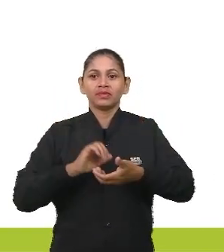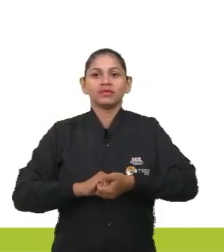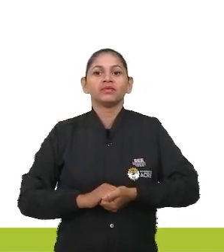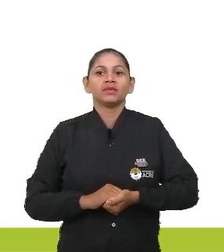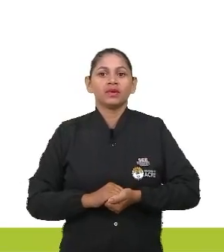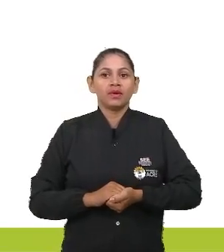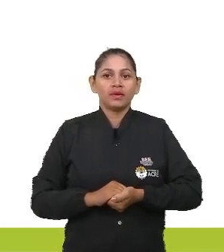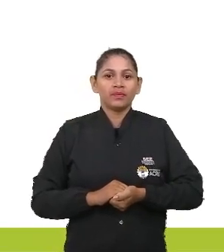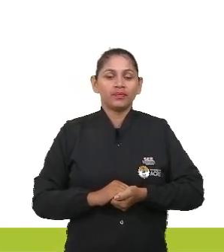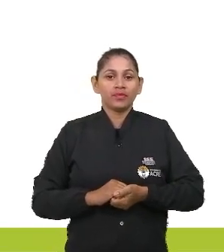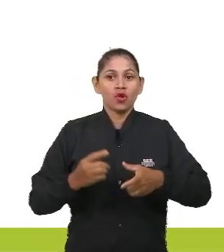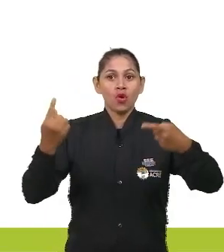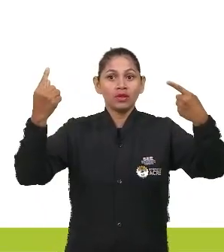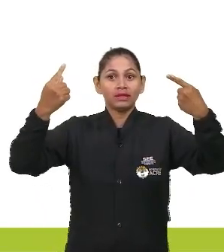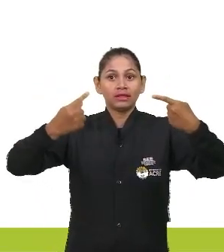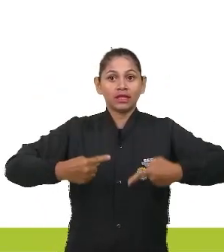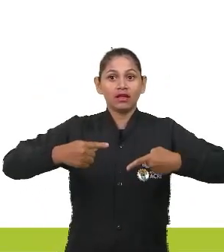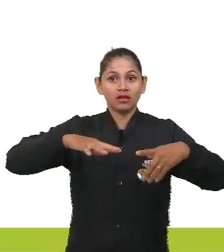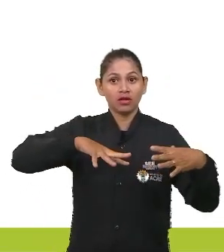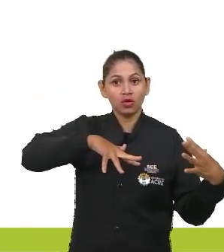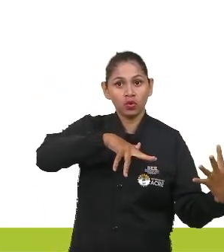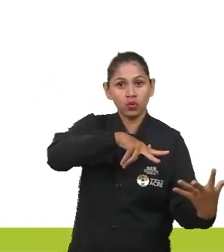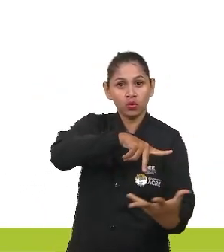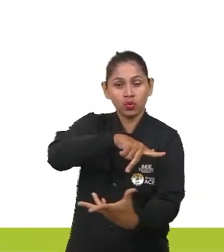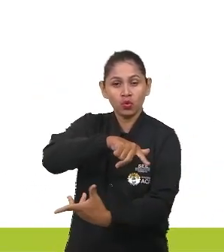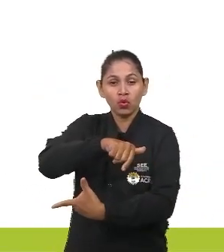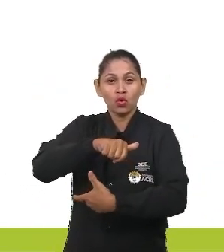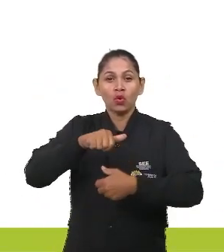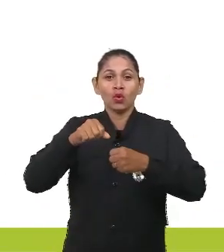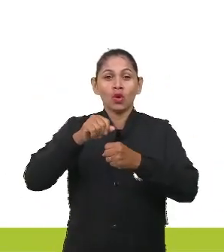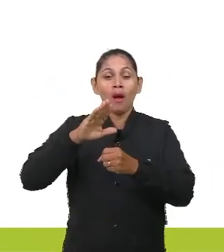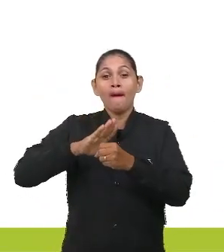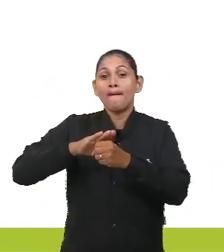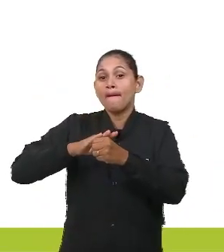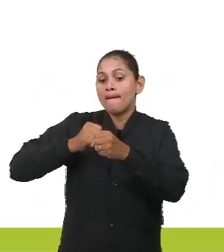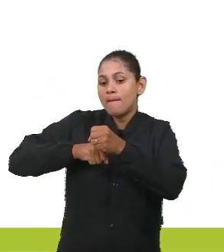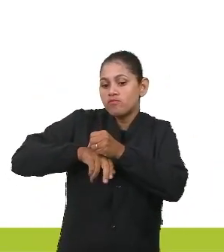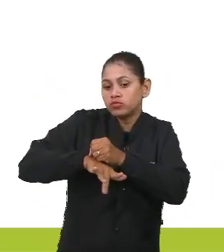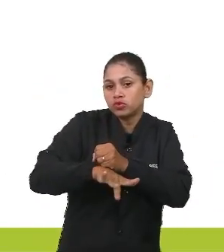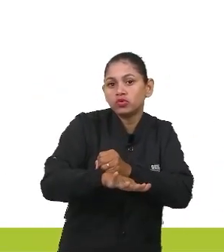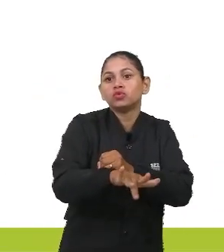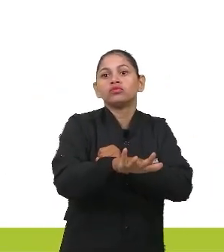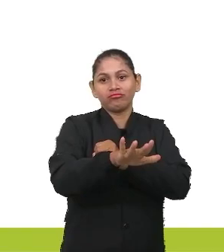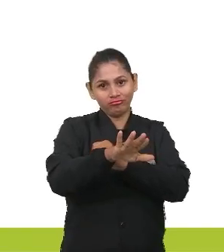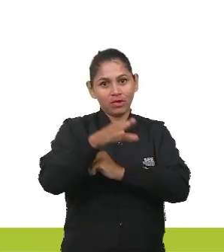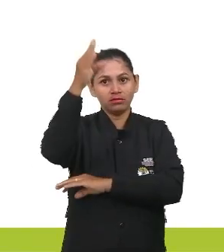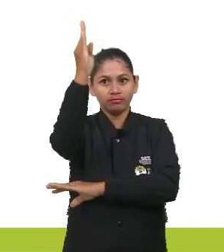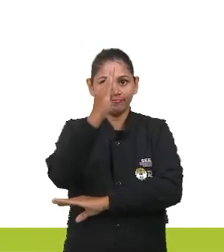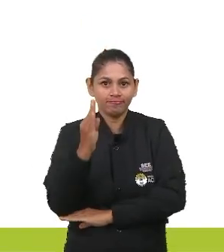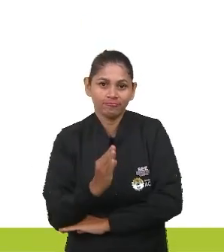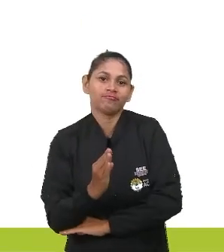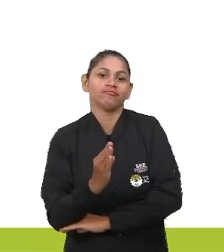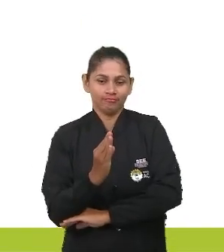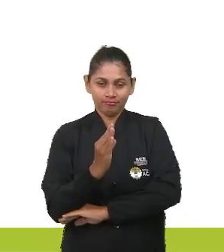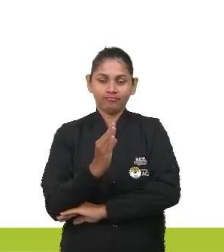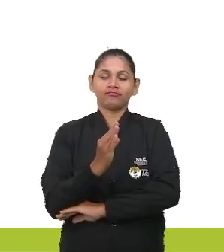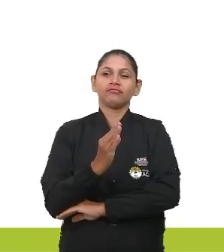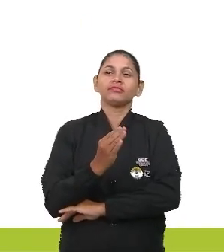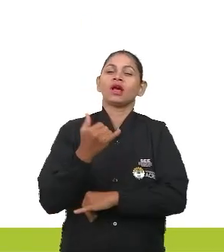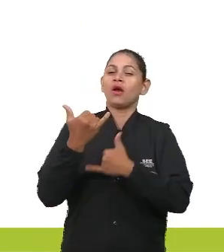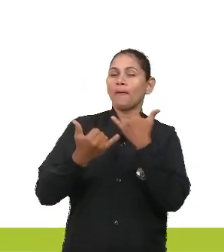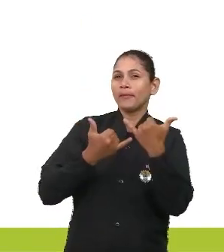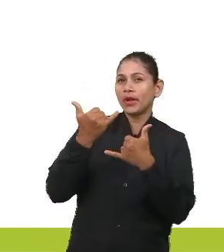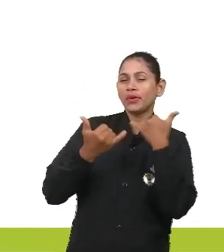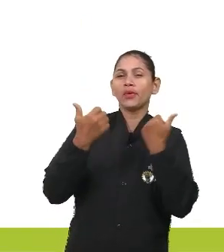básico no Brasil. Brasil sempre vai ser a localidade, eu até brinco muito com os alunos, que mesmo que